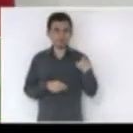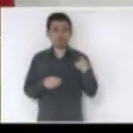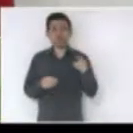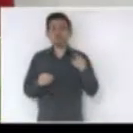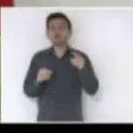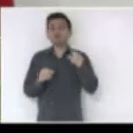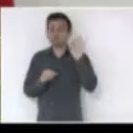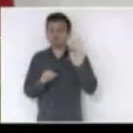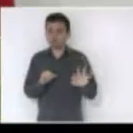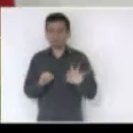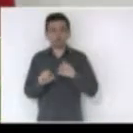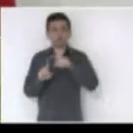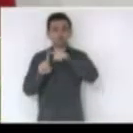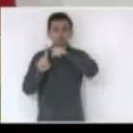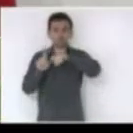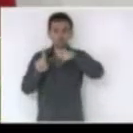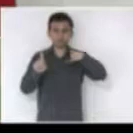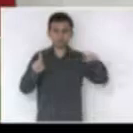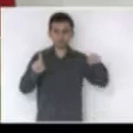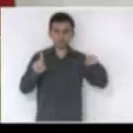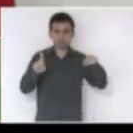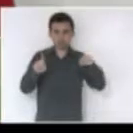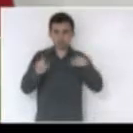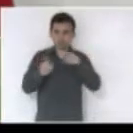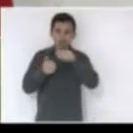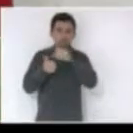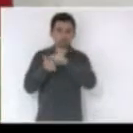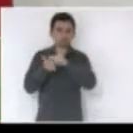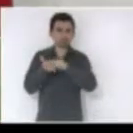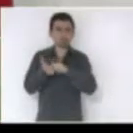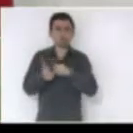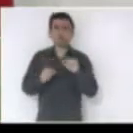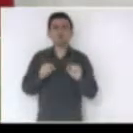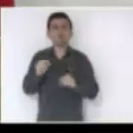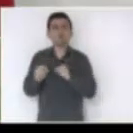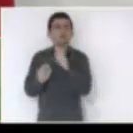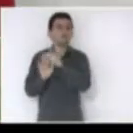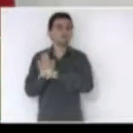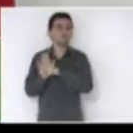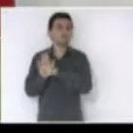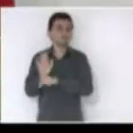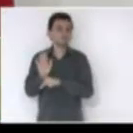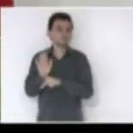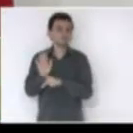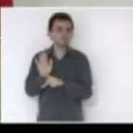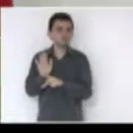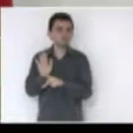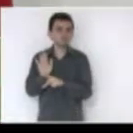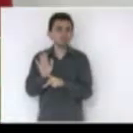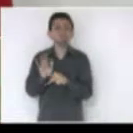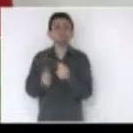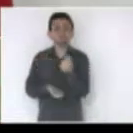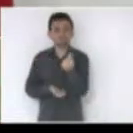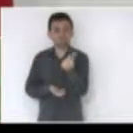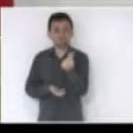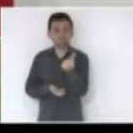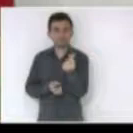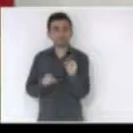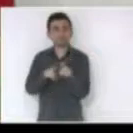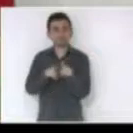comprovam e o projeto contempla os recursos também serão